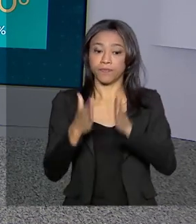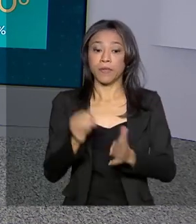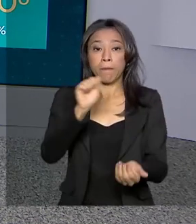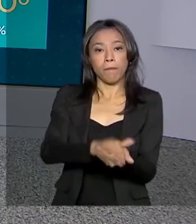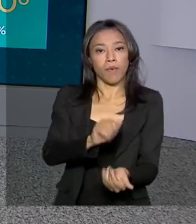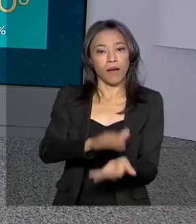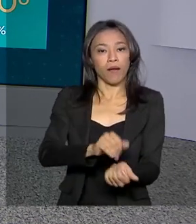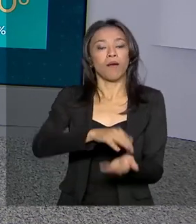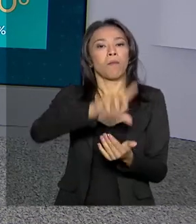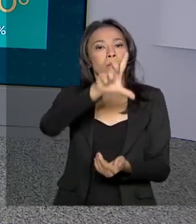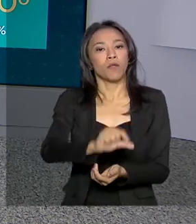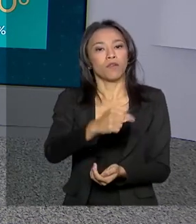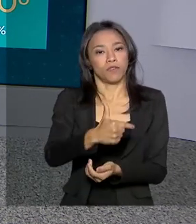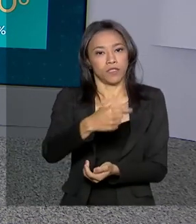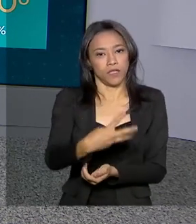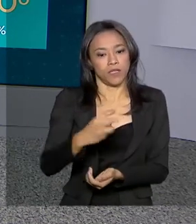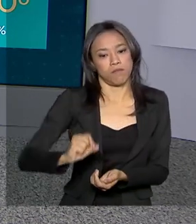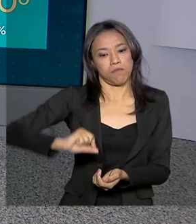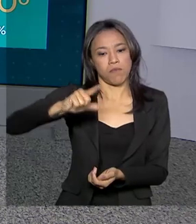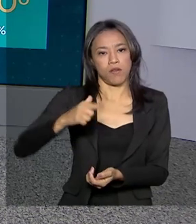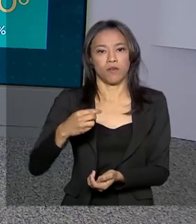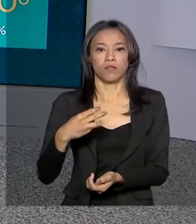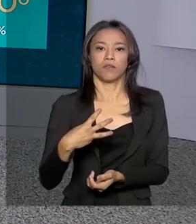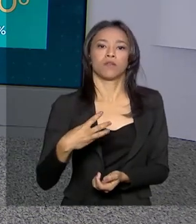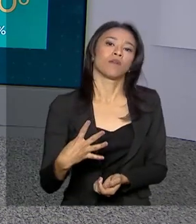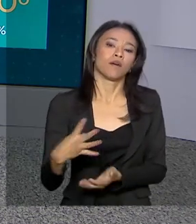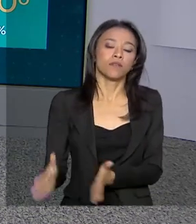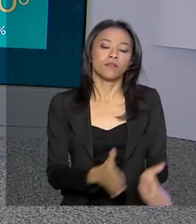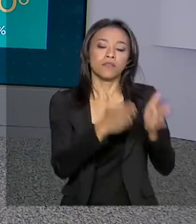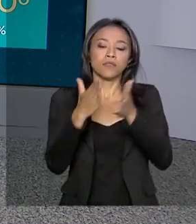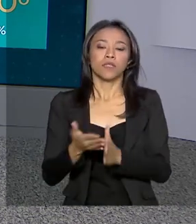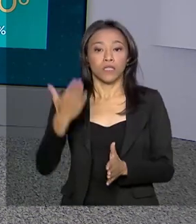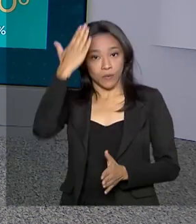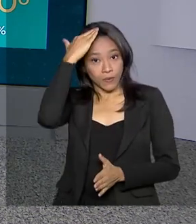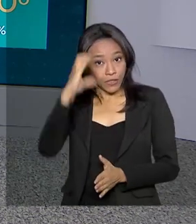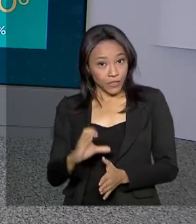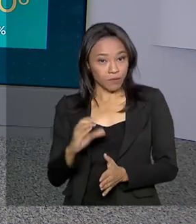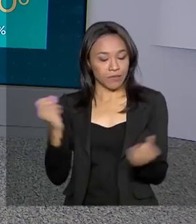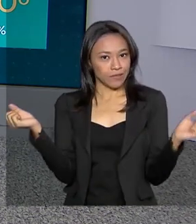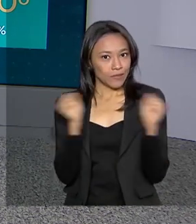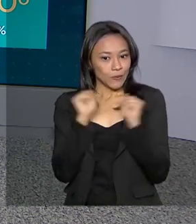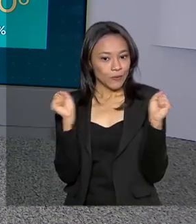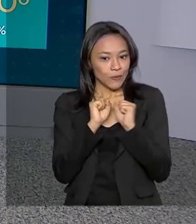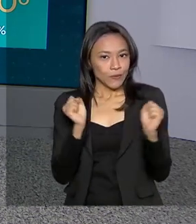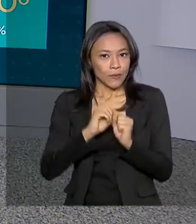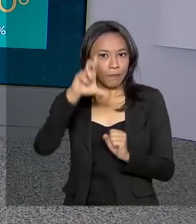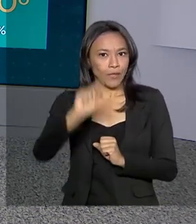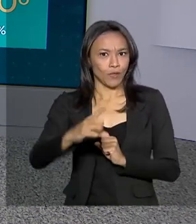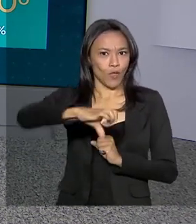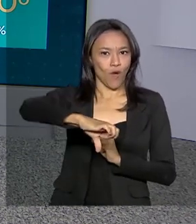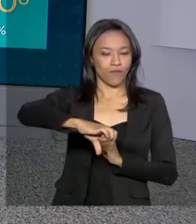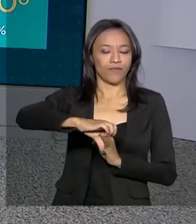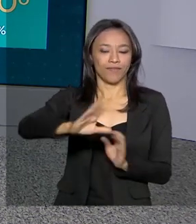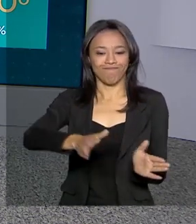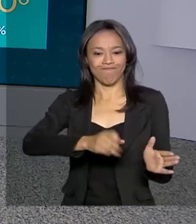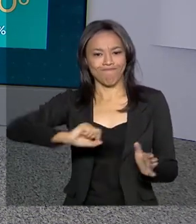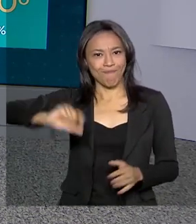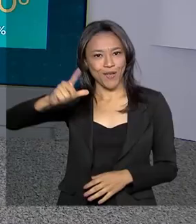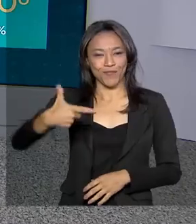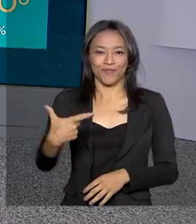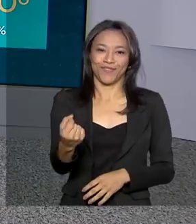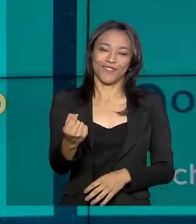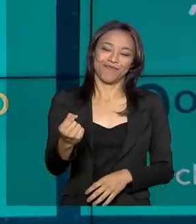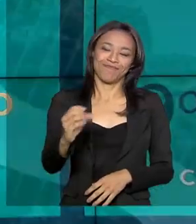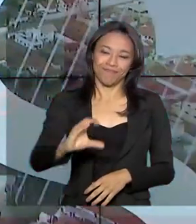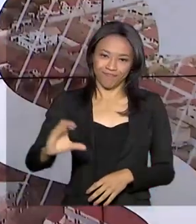Palmas, mínima de 23, máxima de 34. Em Curitiba, frio em mínima de 9 graus, máxima de 20